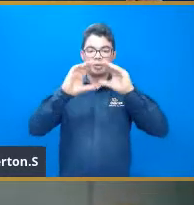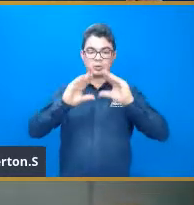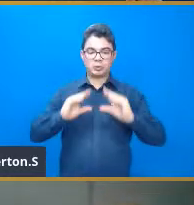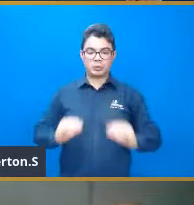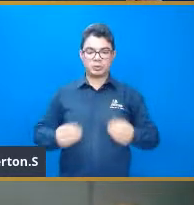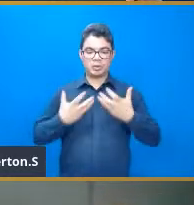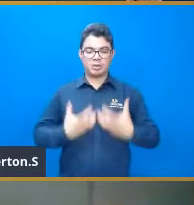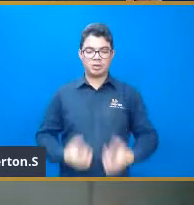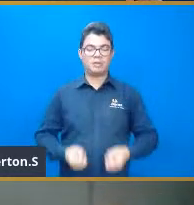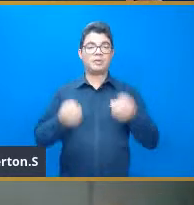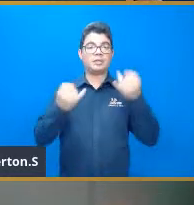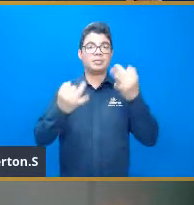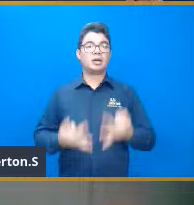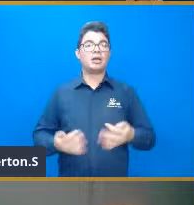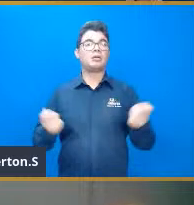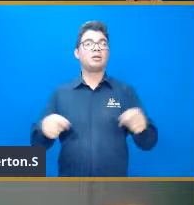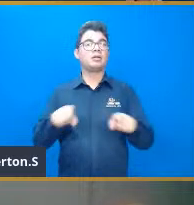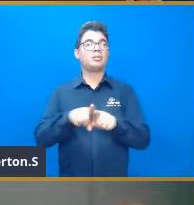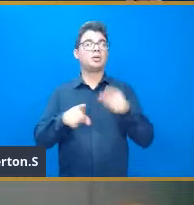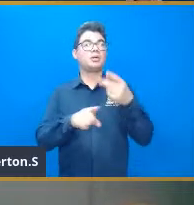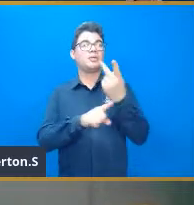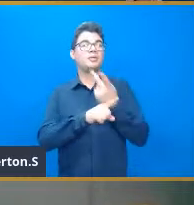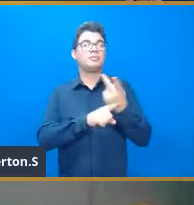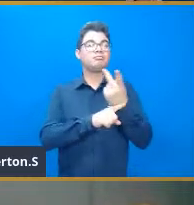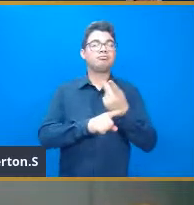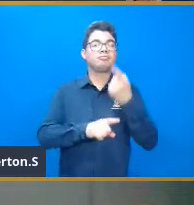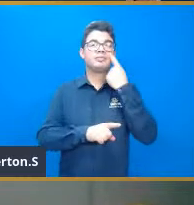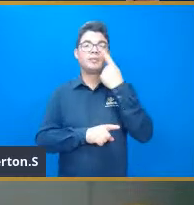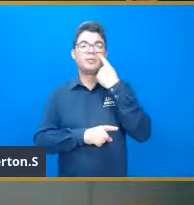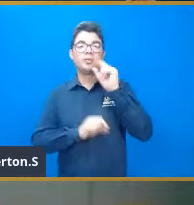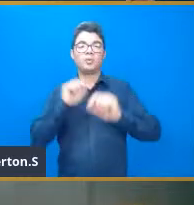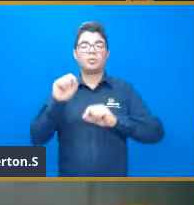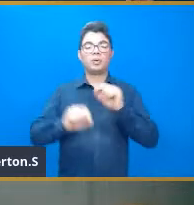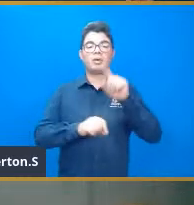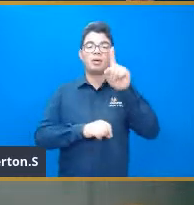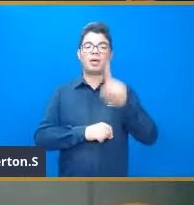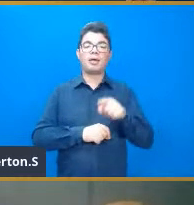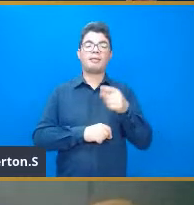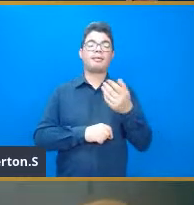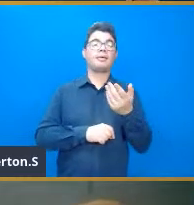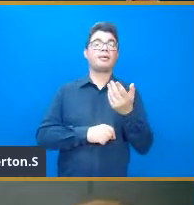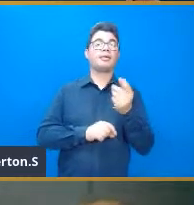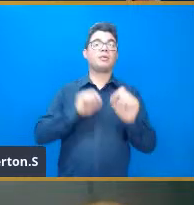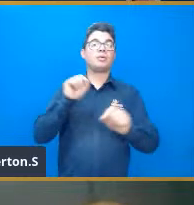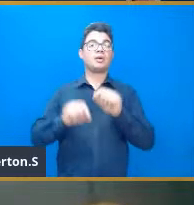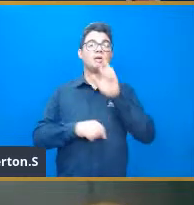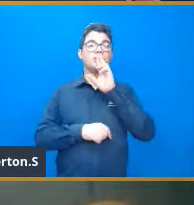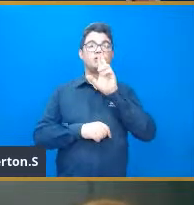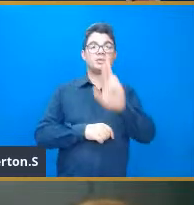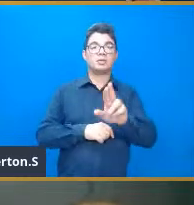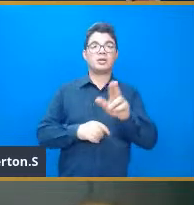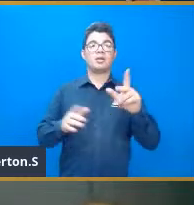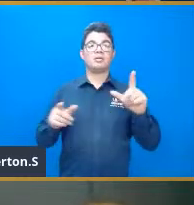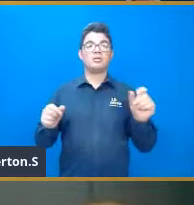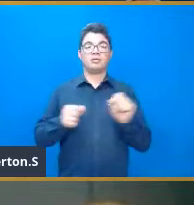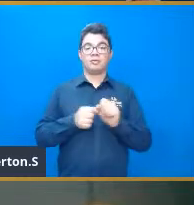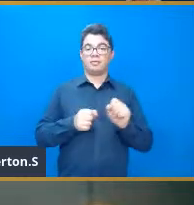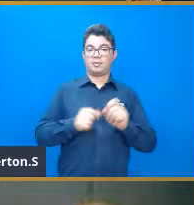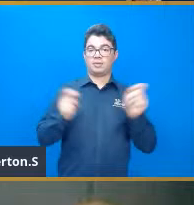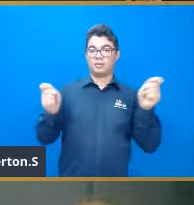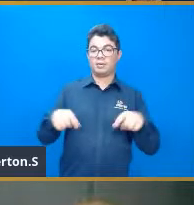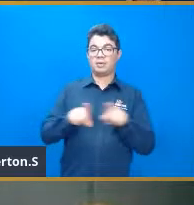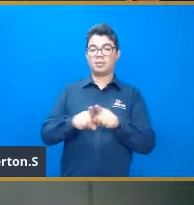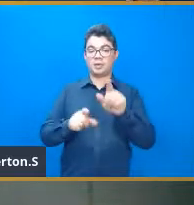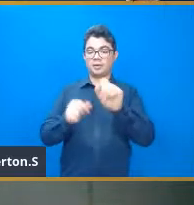o mesmo procedimento, verifica ali com o passar do tempo qual é o resultado que está sendo obtido e aí tem como